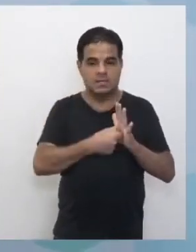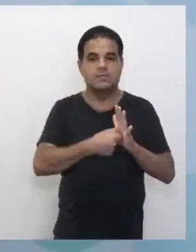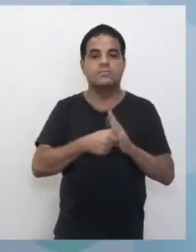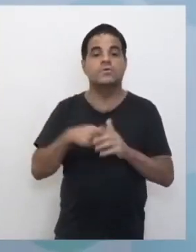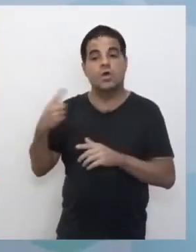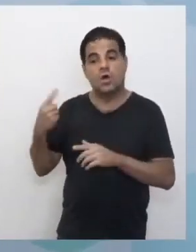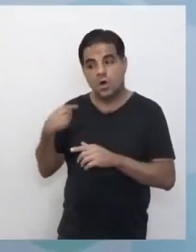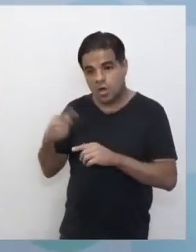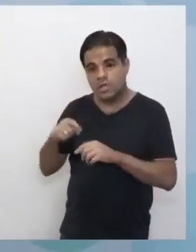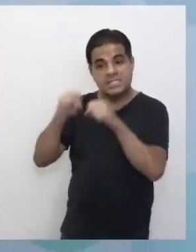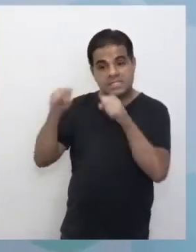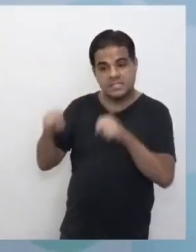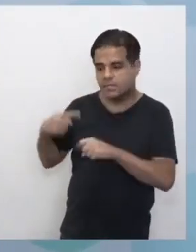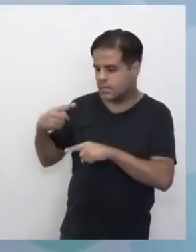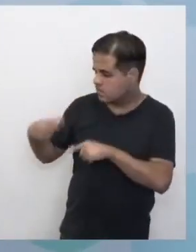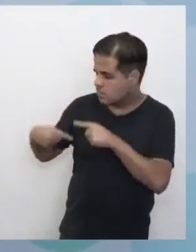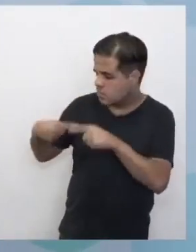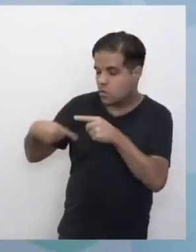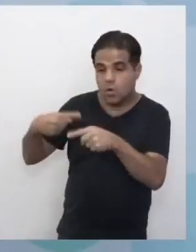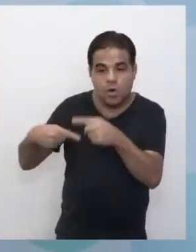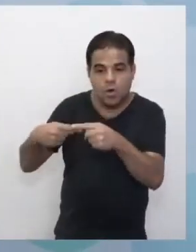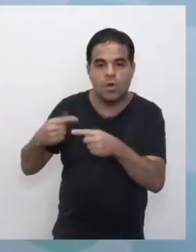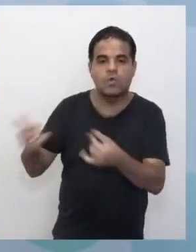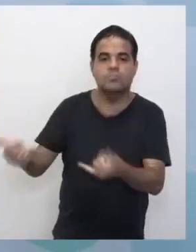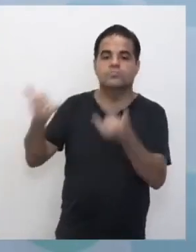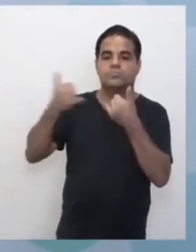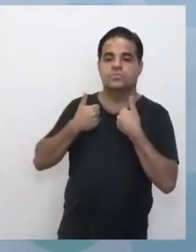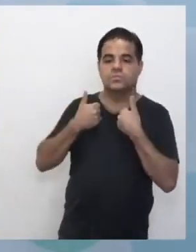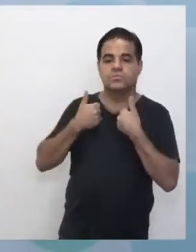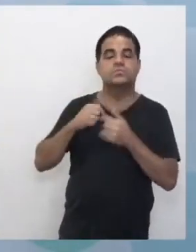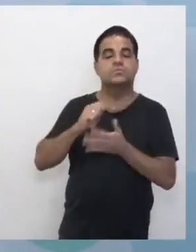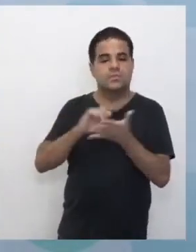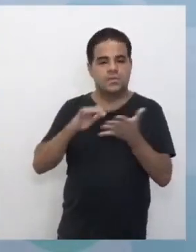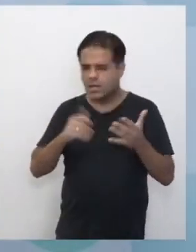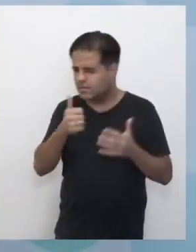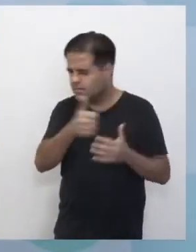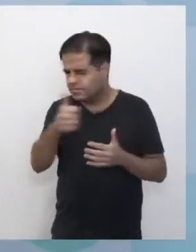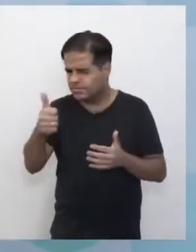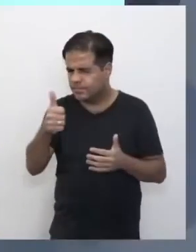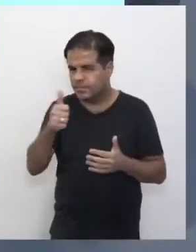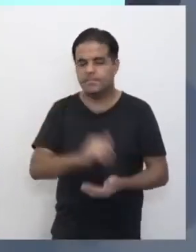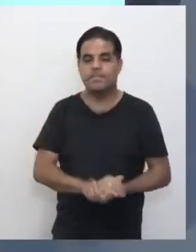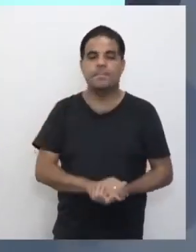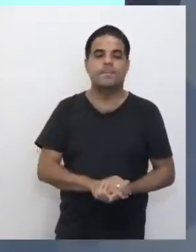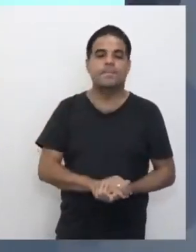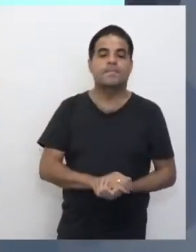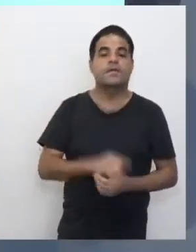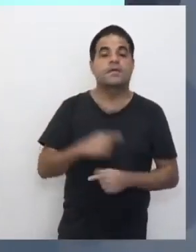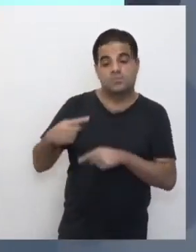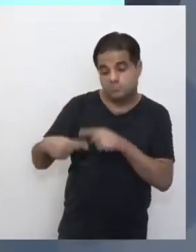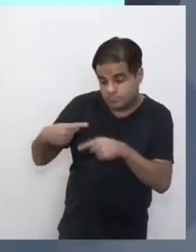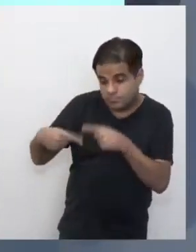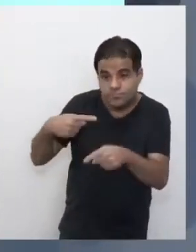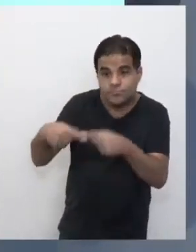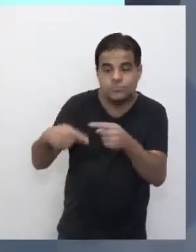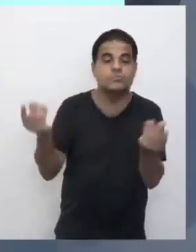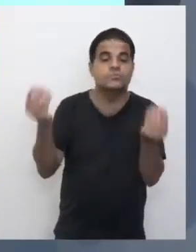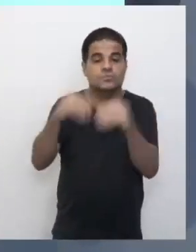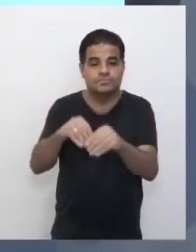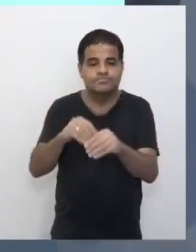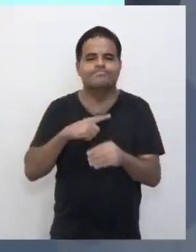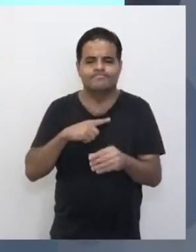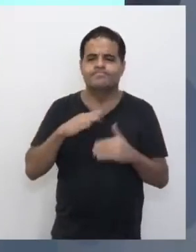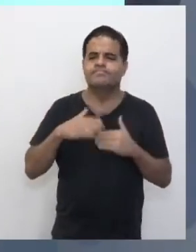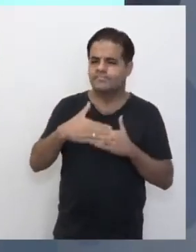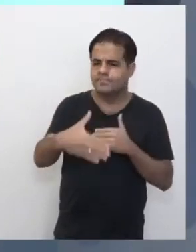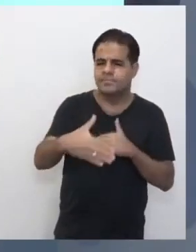atualizando o sistema, né? Essa é a última mensagem que a gente tem aqui sobre a tarefinha, tá bom? É, como a gente tá instaurando tarefa agora, gente ainda tem, né?